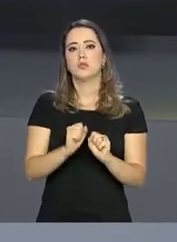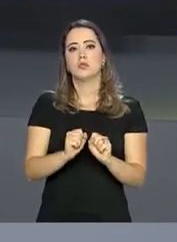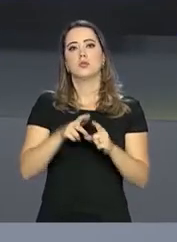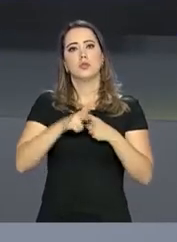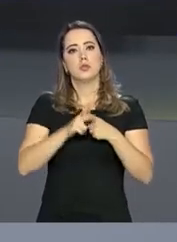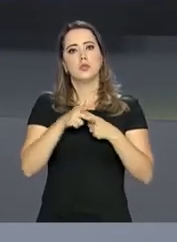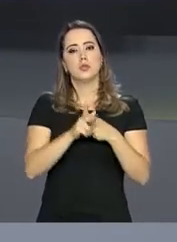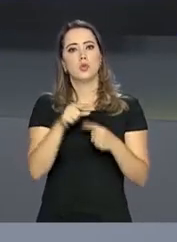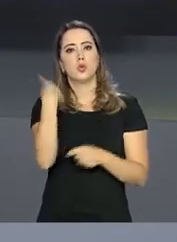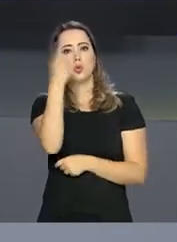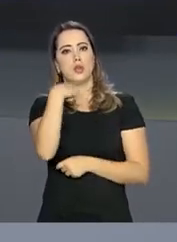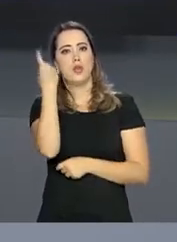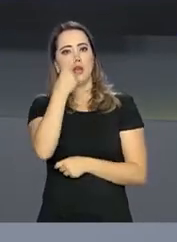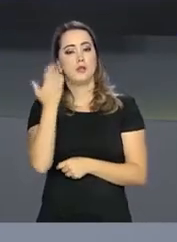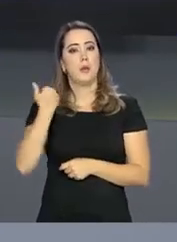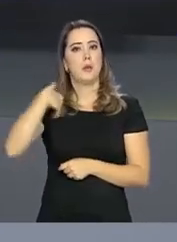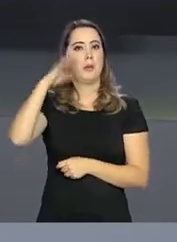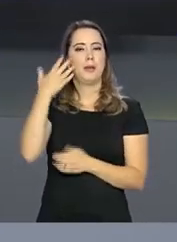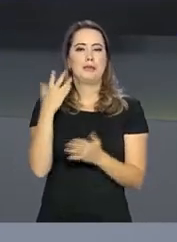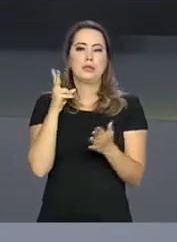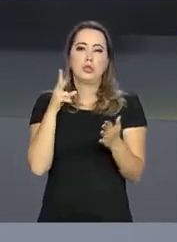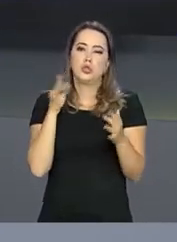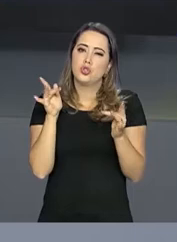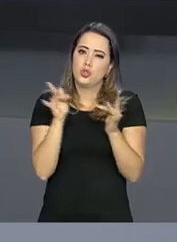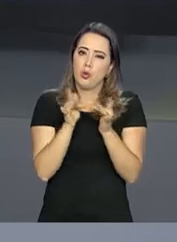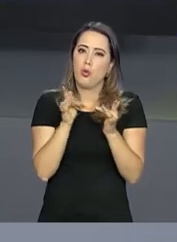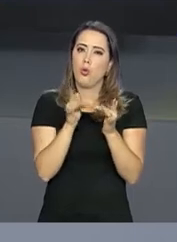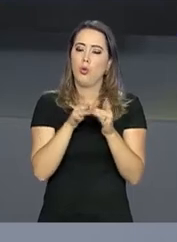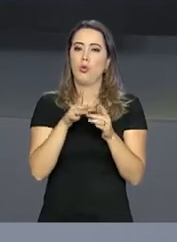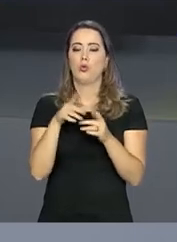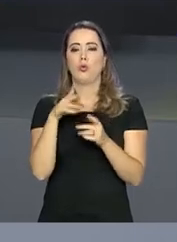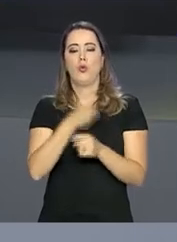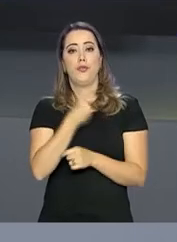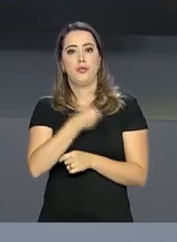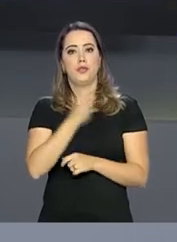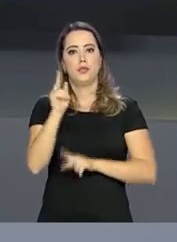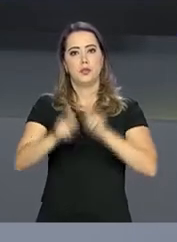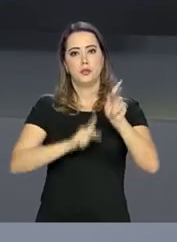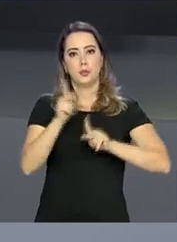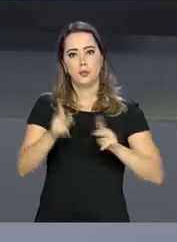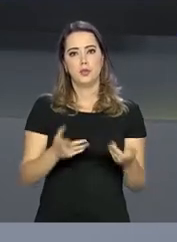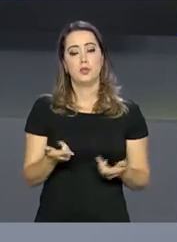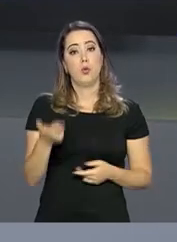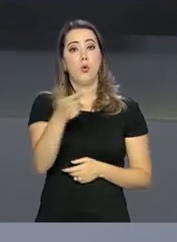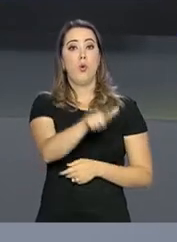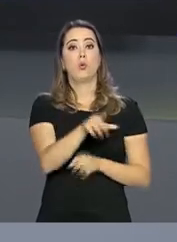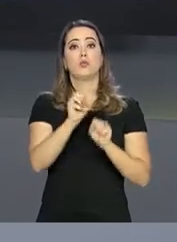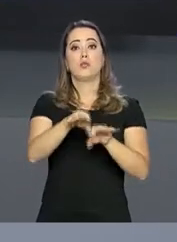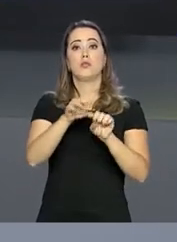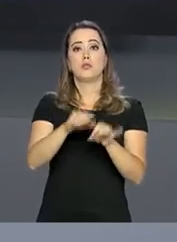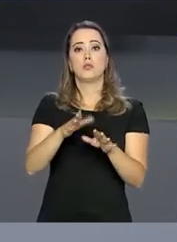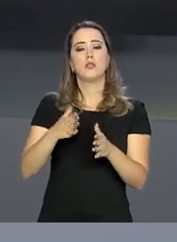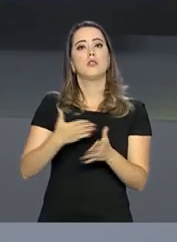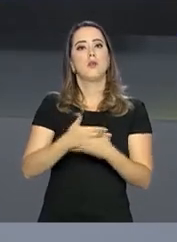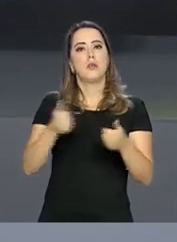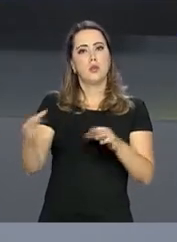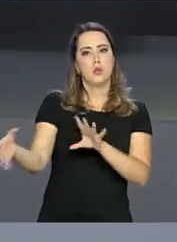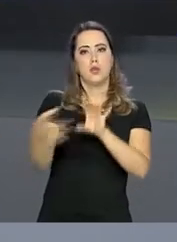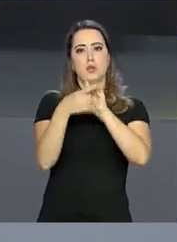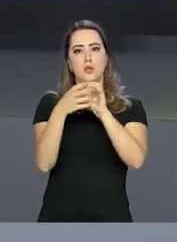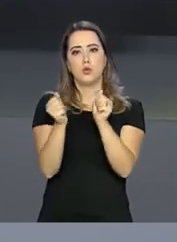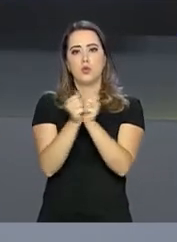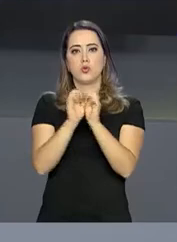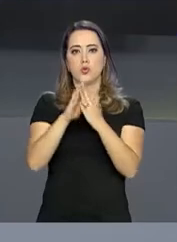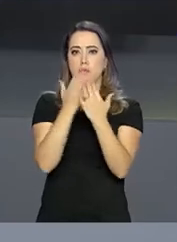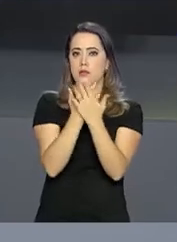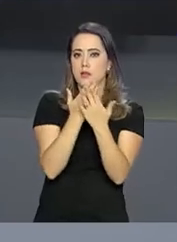de readequação de horários mais compatíveis com a rotina da população brasileira. Outra orientação é o reforço das parcerias com